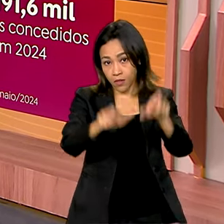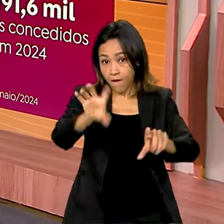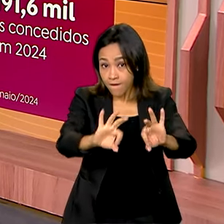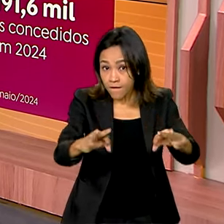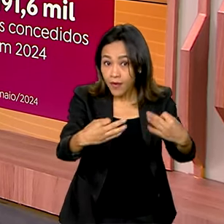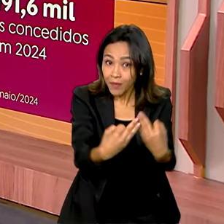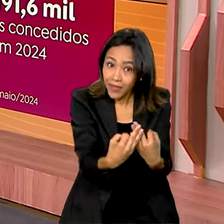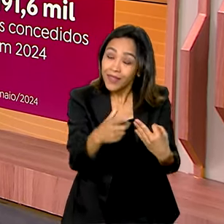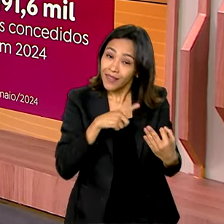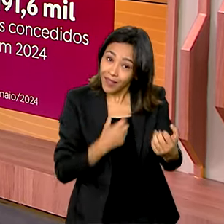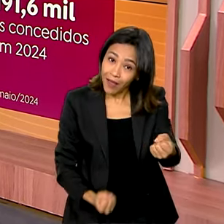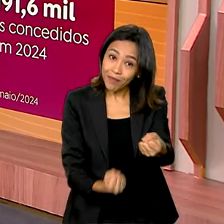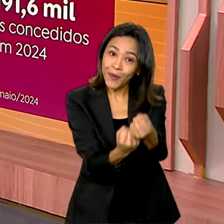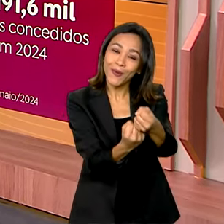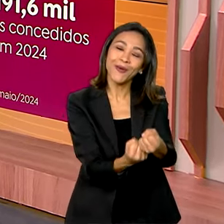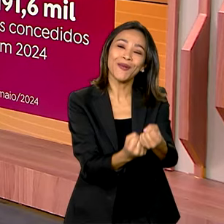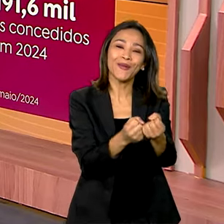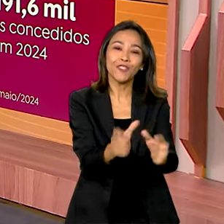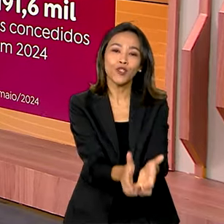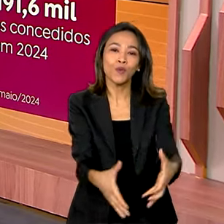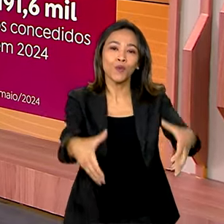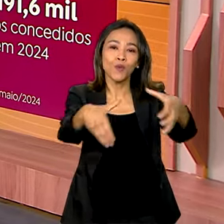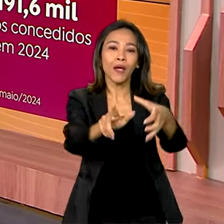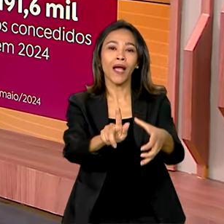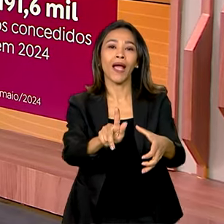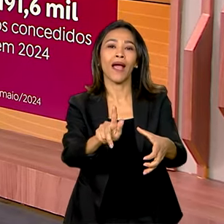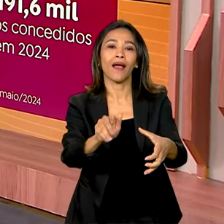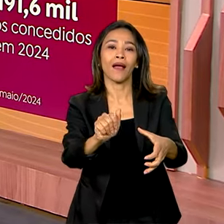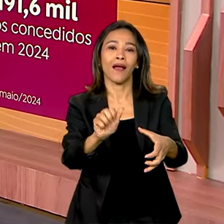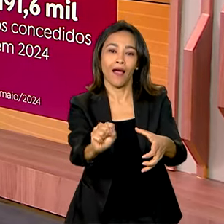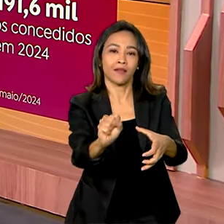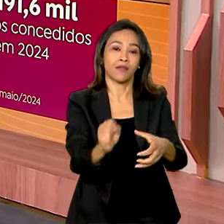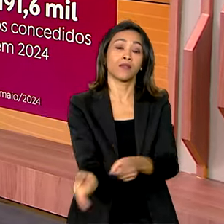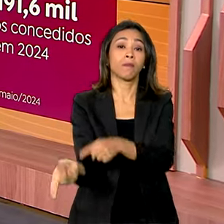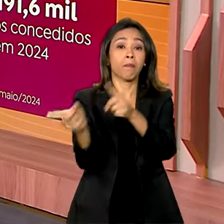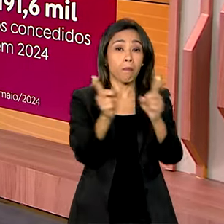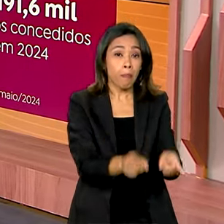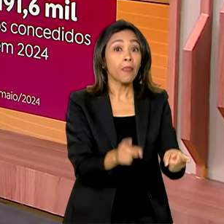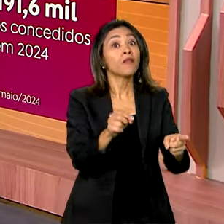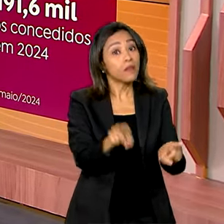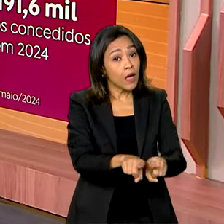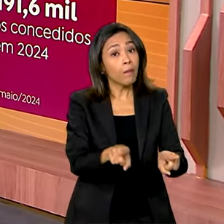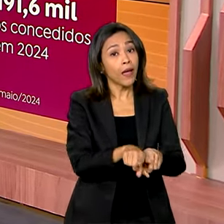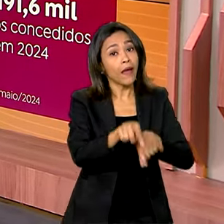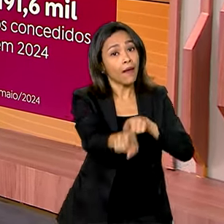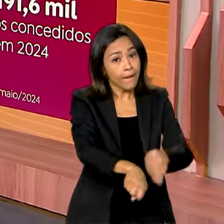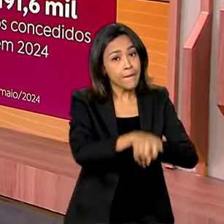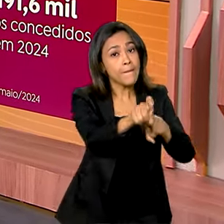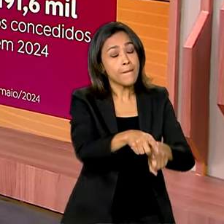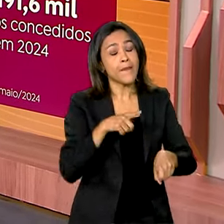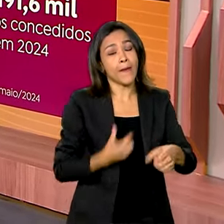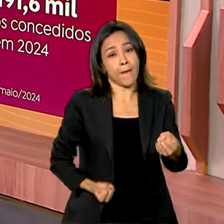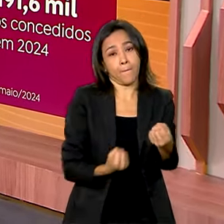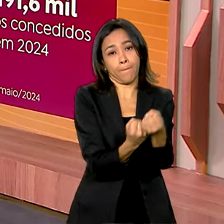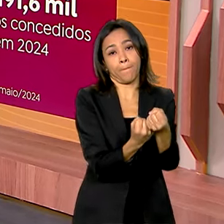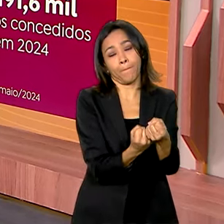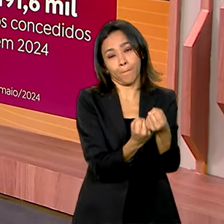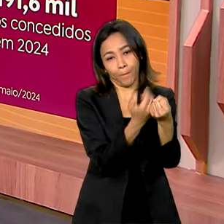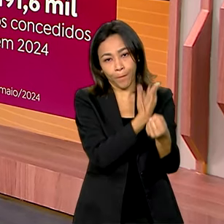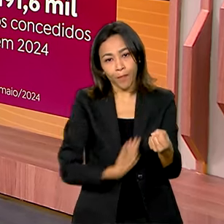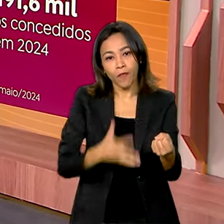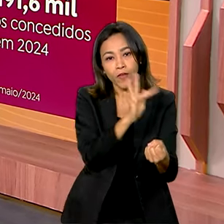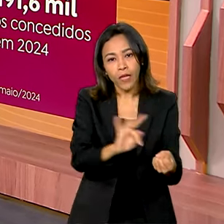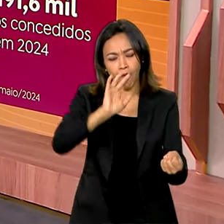com o auxílio gás. Os agricultores familiares de Alcântara também recebem aí o apoio federal. Este ano,